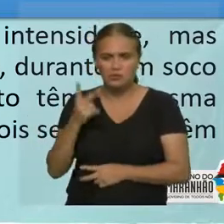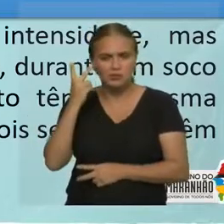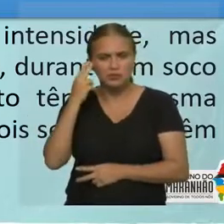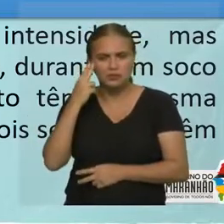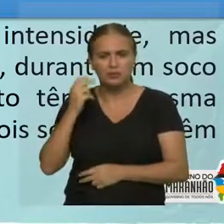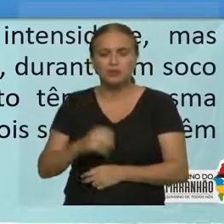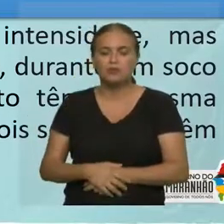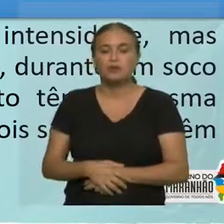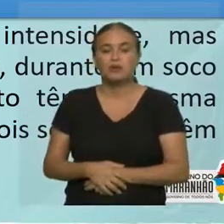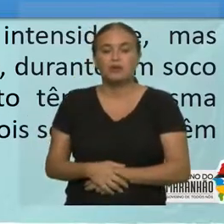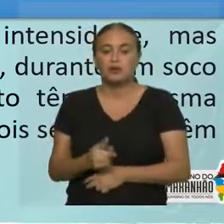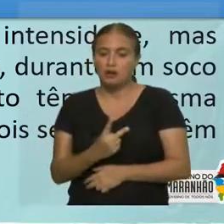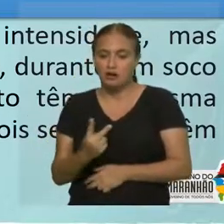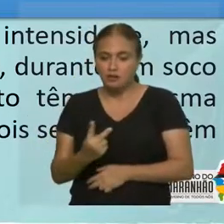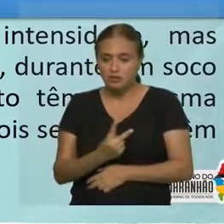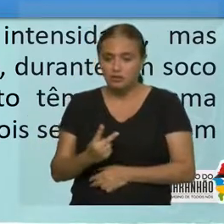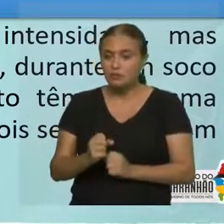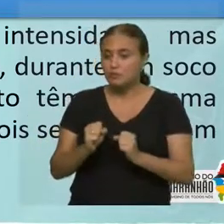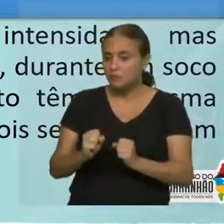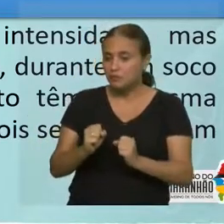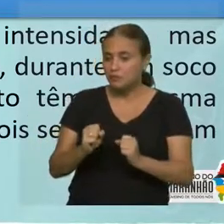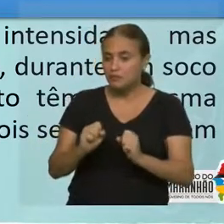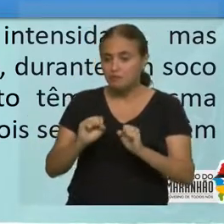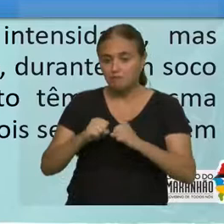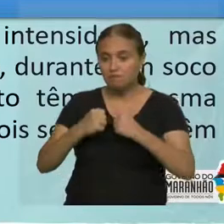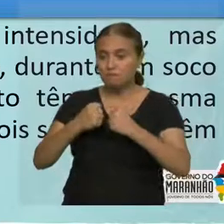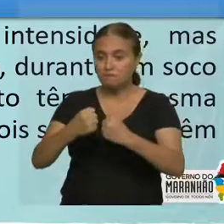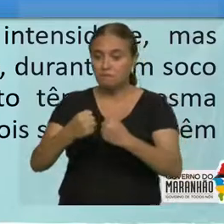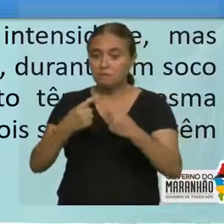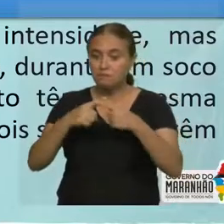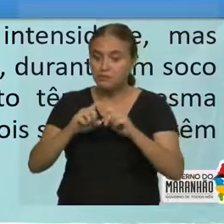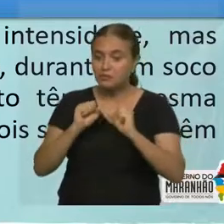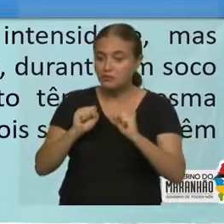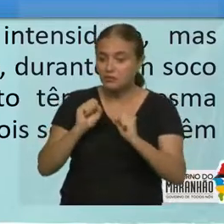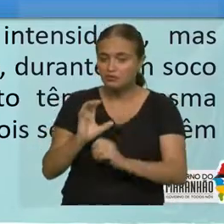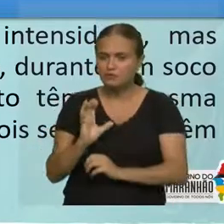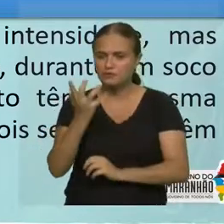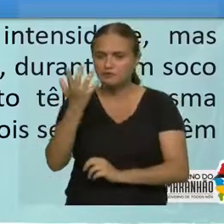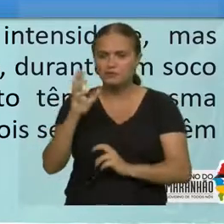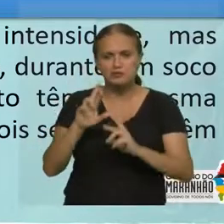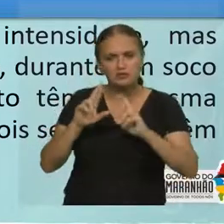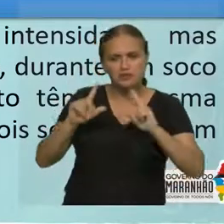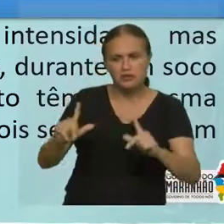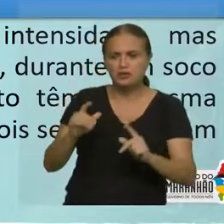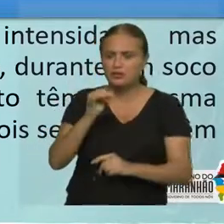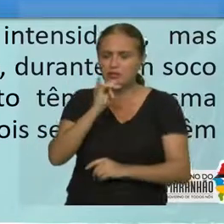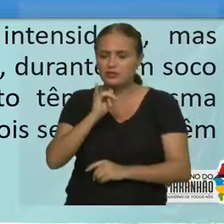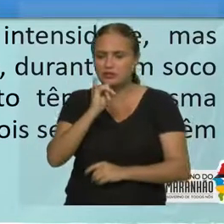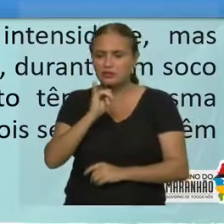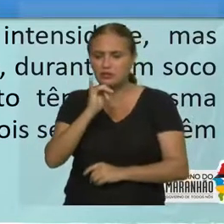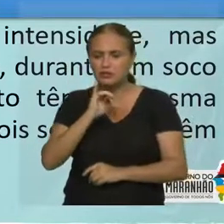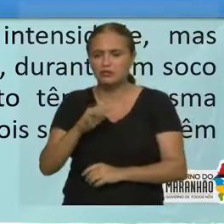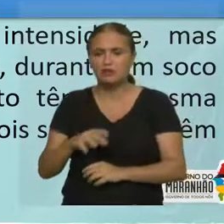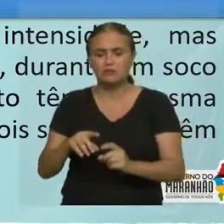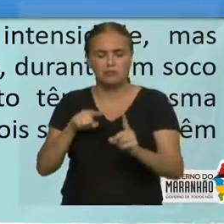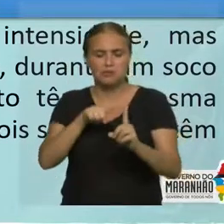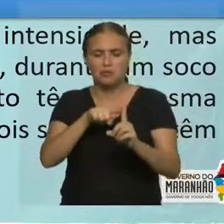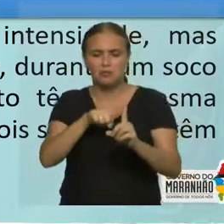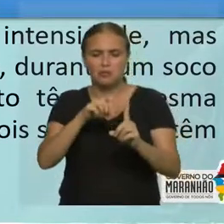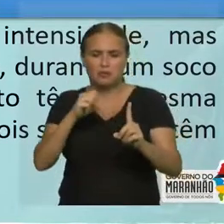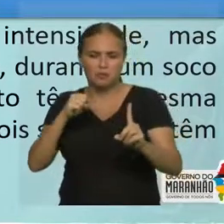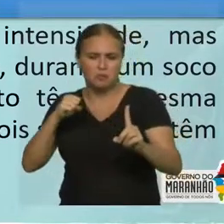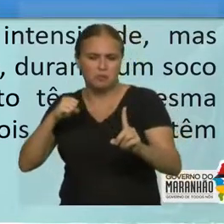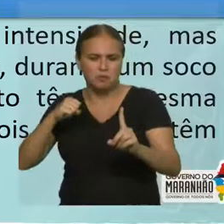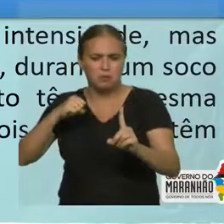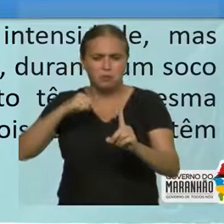Observação 2. As forças de ação e reação possuem a mesma intensidade, mas podem produzir efeitos diferentes, como, por exemplo, durante um soco na cara, o que eu já tinha